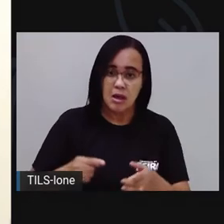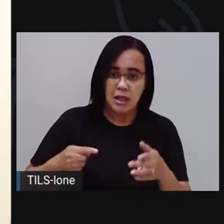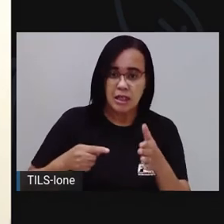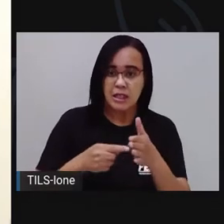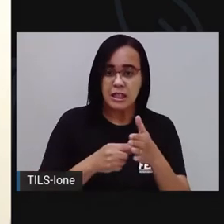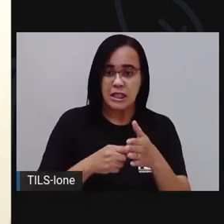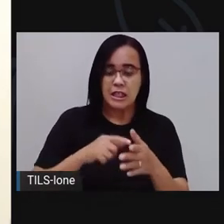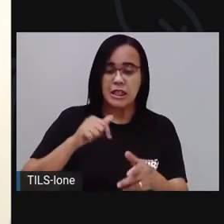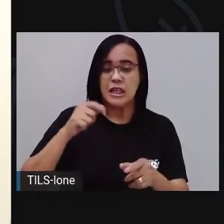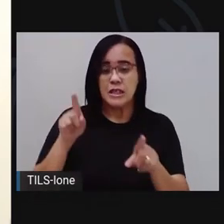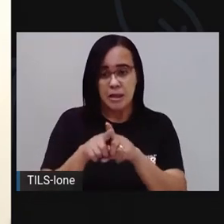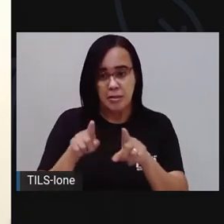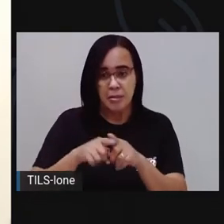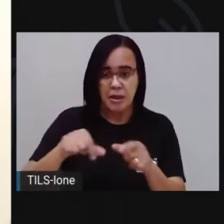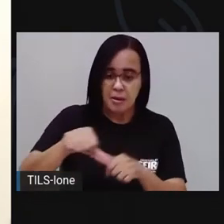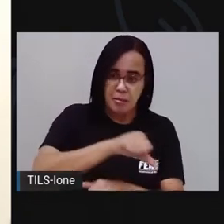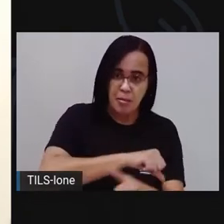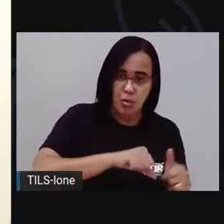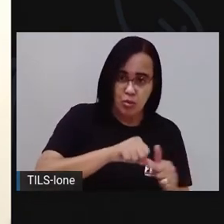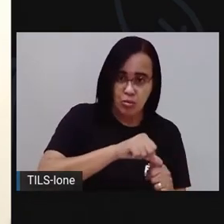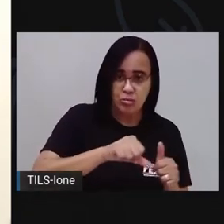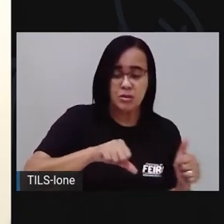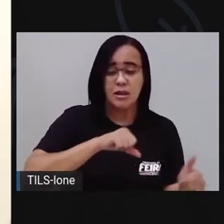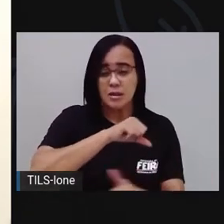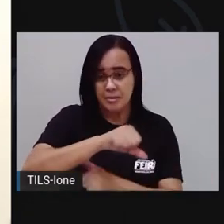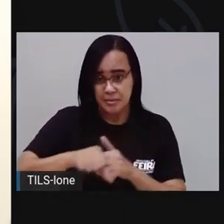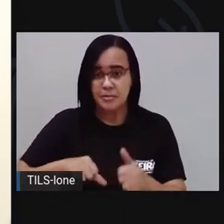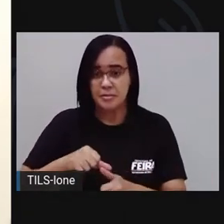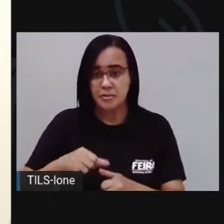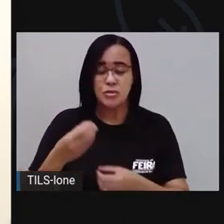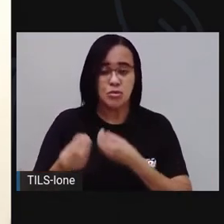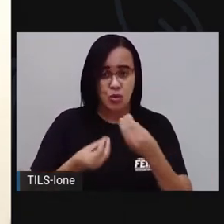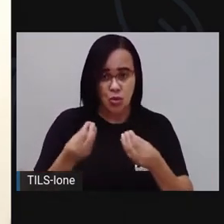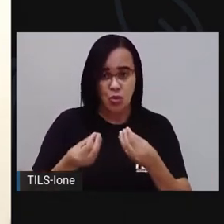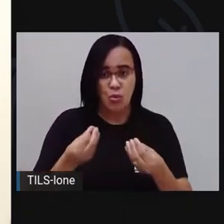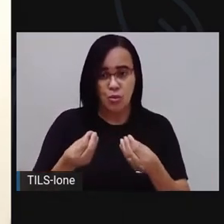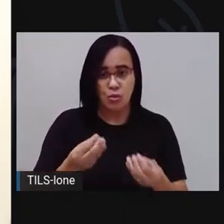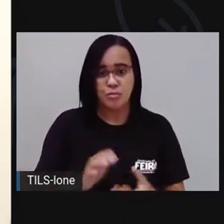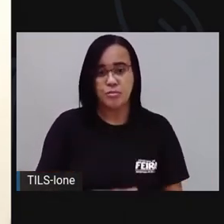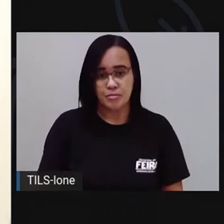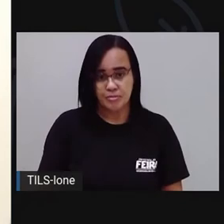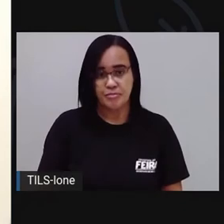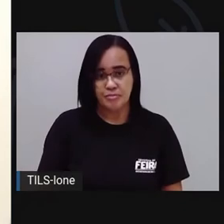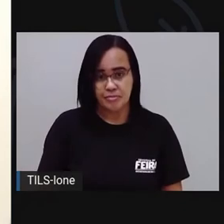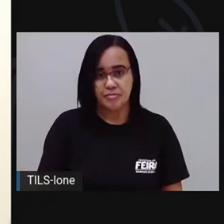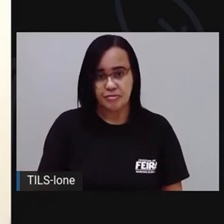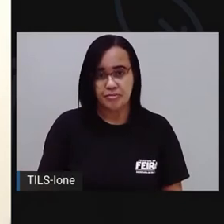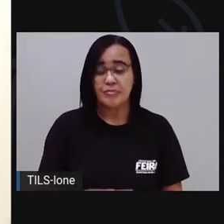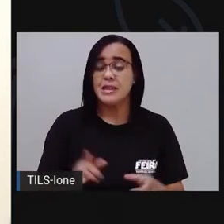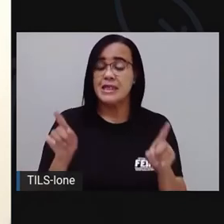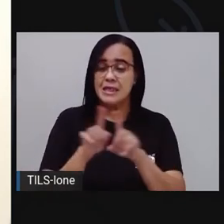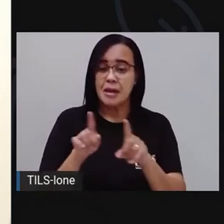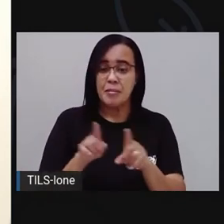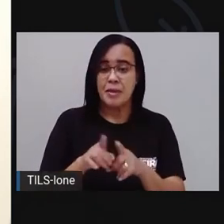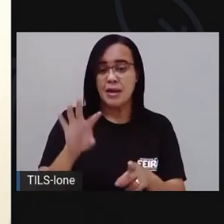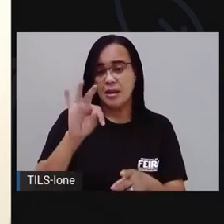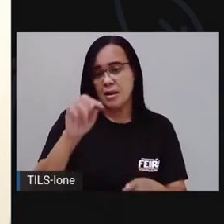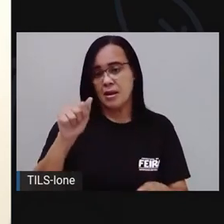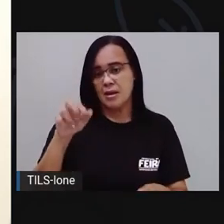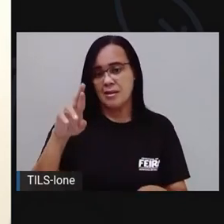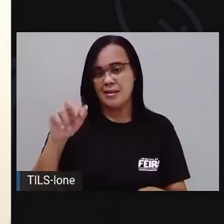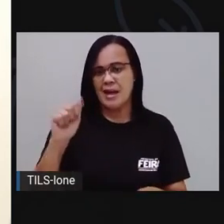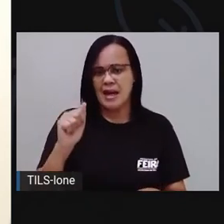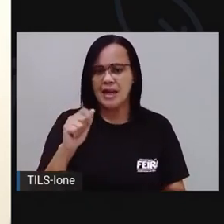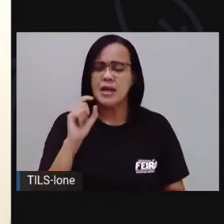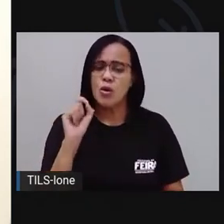unidade de medida, né? Se é grama, se é quilo, tá certo? E também tem a tara. O que é isso, Pró? É para a gente